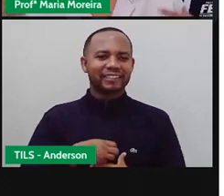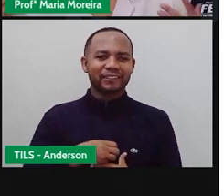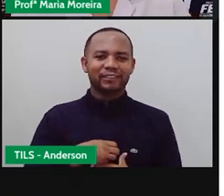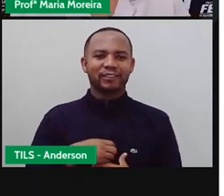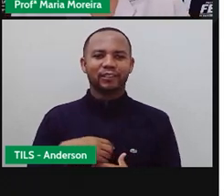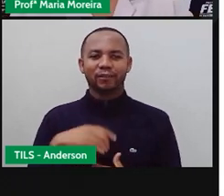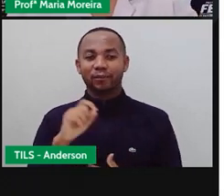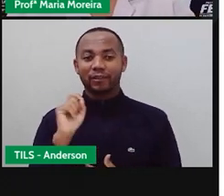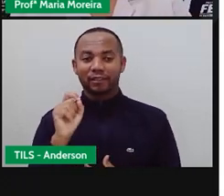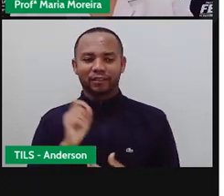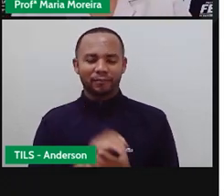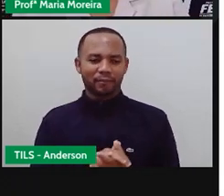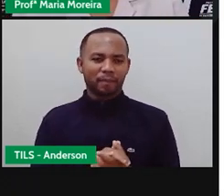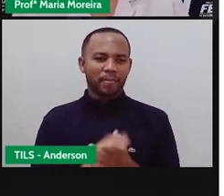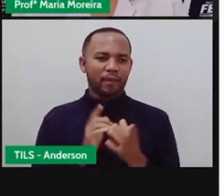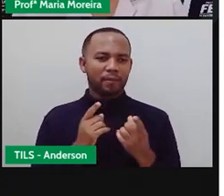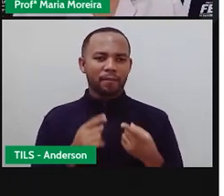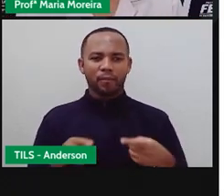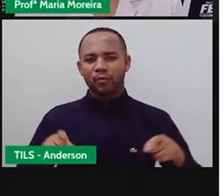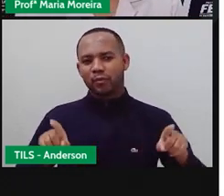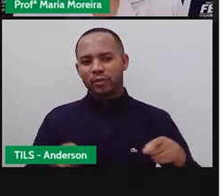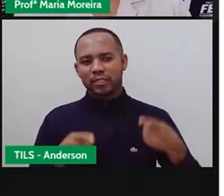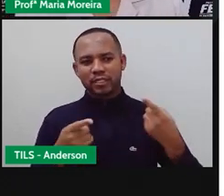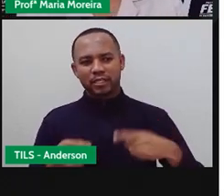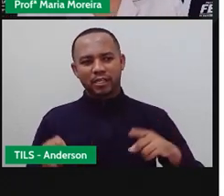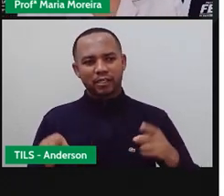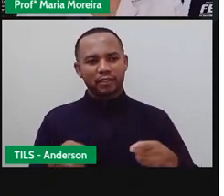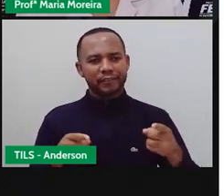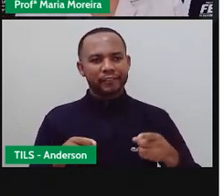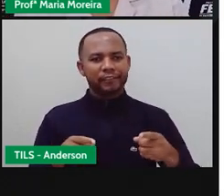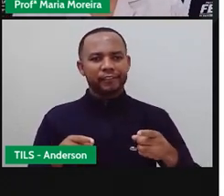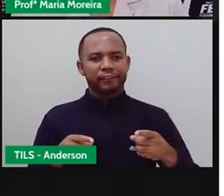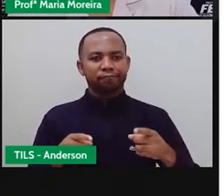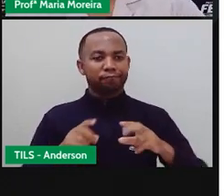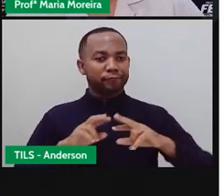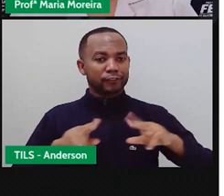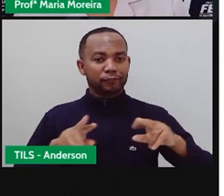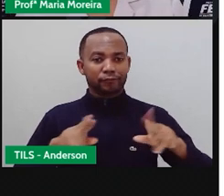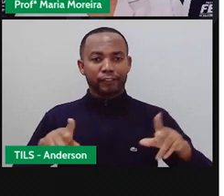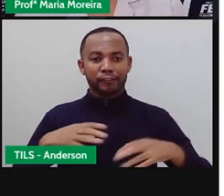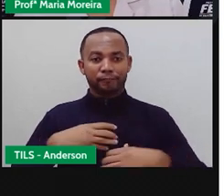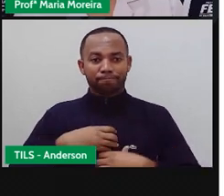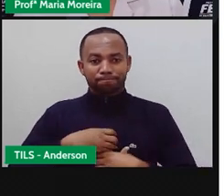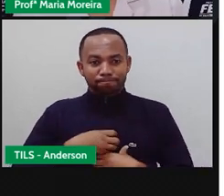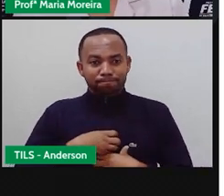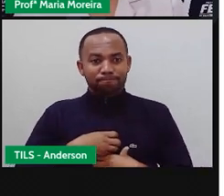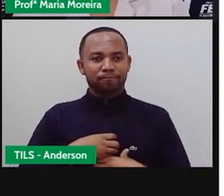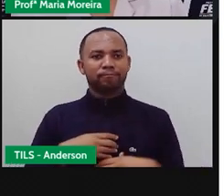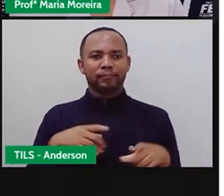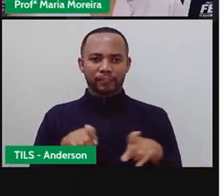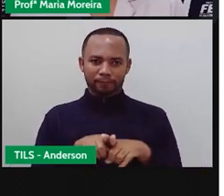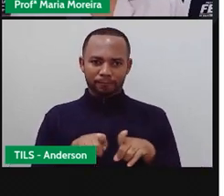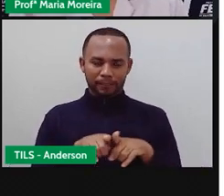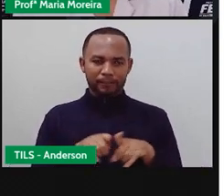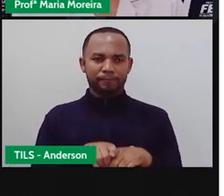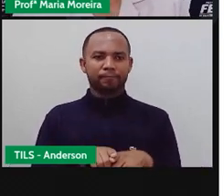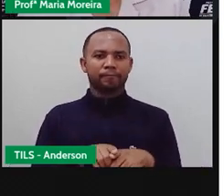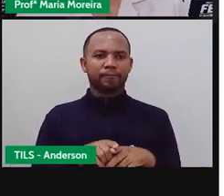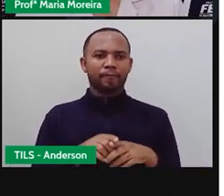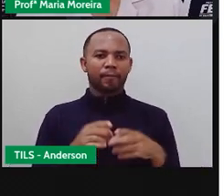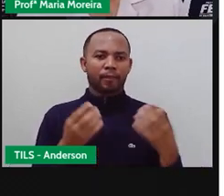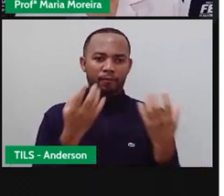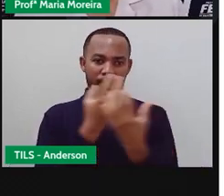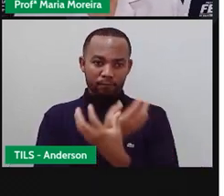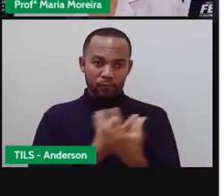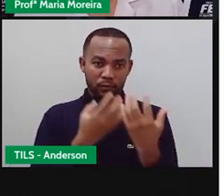Então, a música nos proporciona o quê? Várias sensações. O som também, né, principalmente o som, porque a música é um